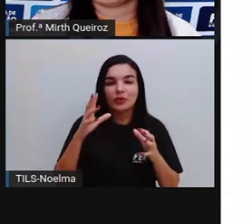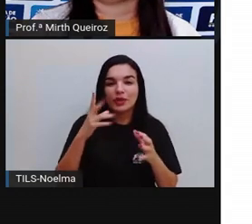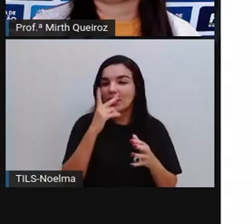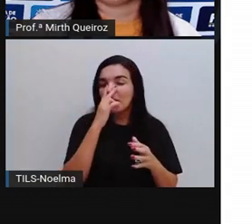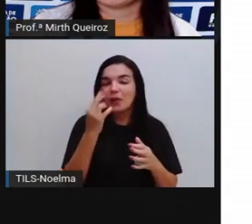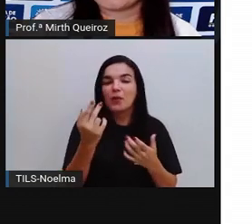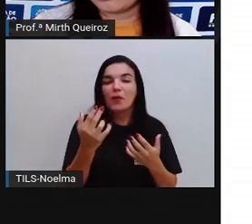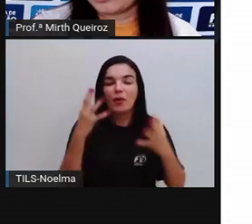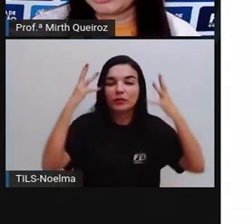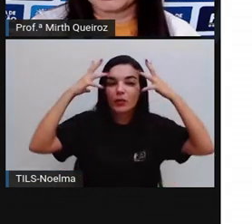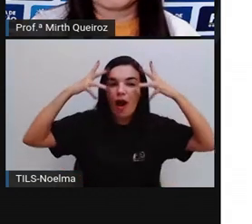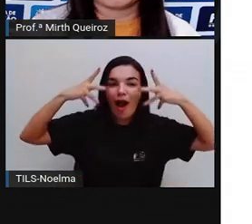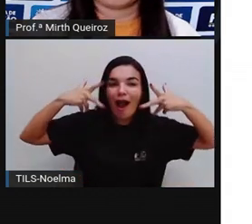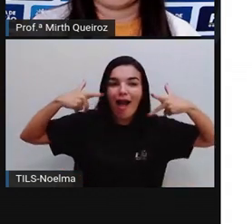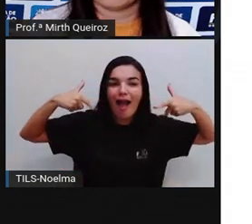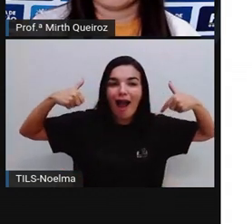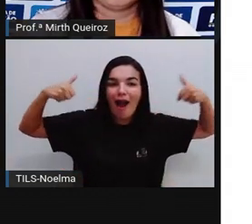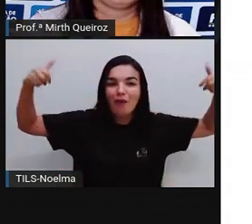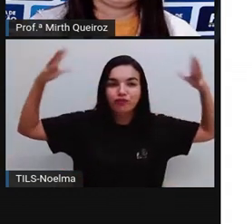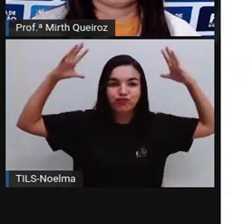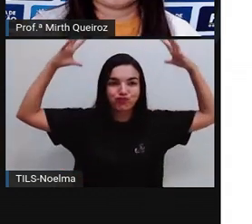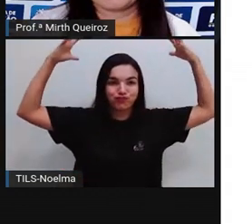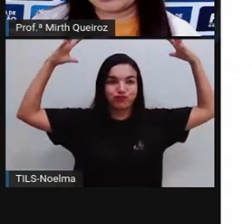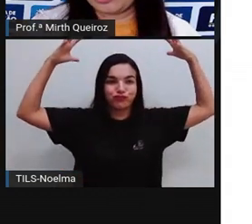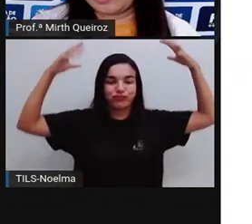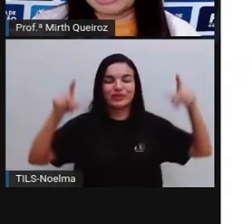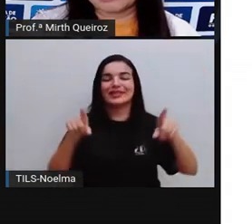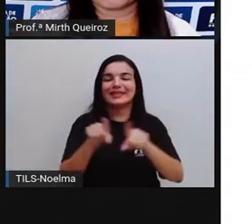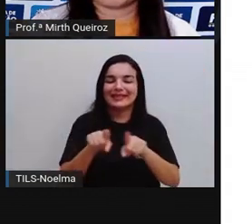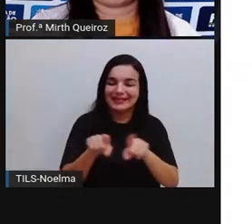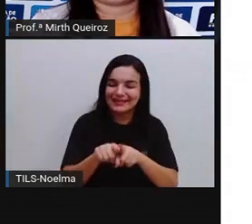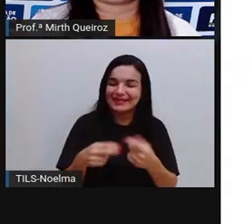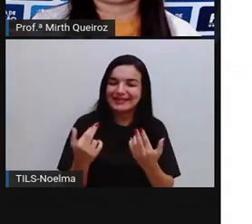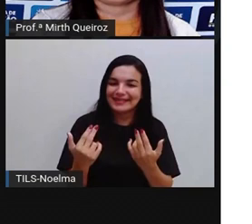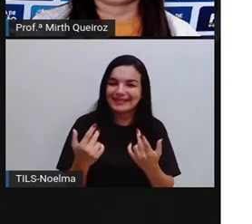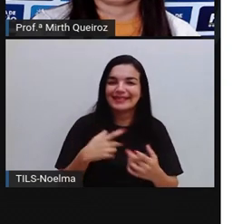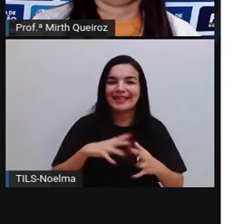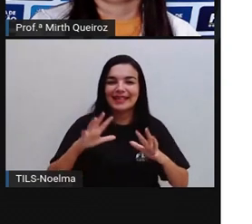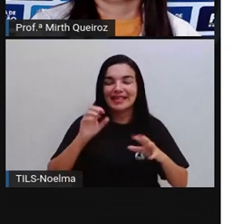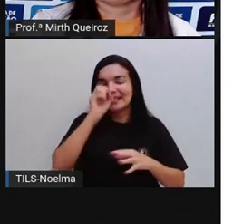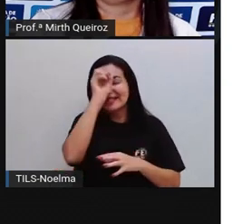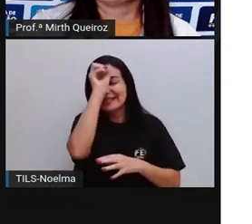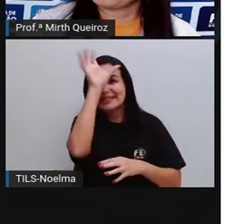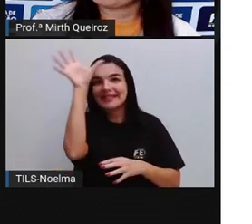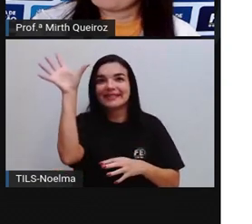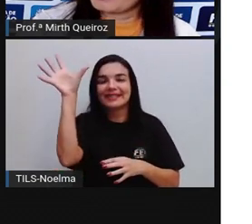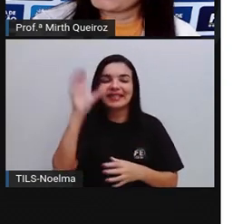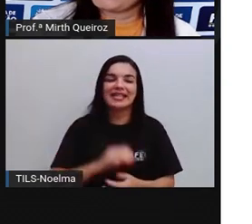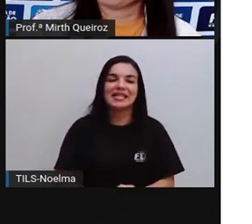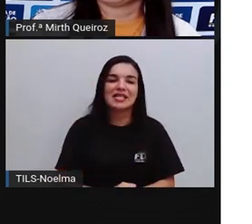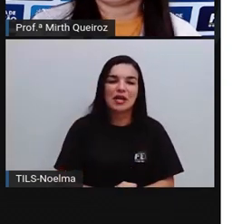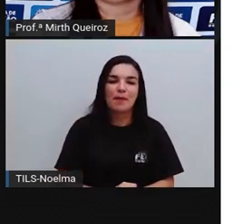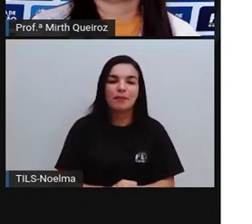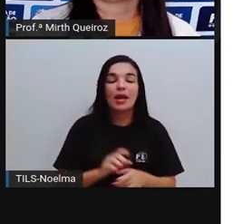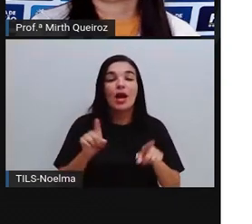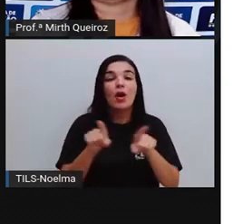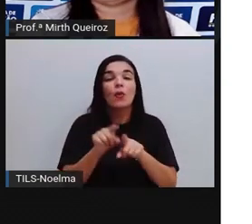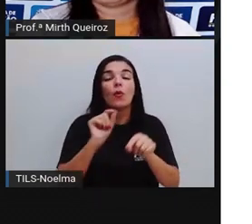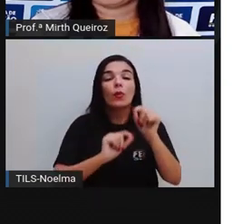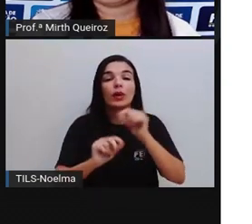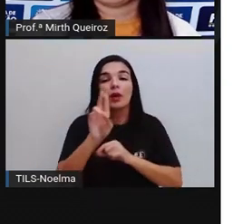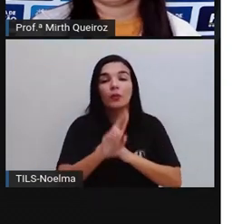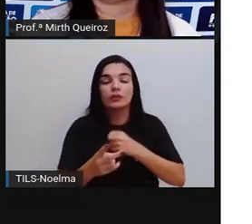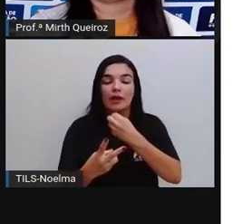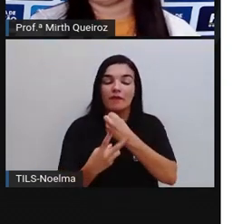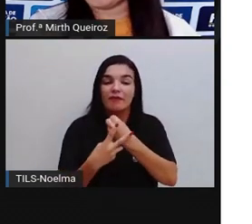juba do leão, também tem ironia ali, tem humor e tem criatividade. Verbos no modo interativo, né? Vai